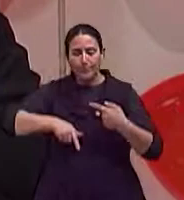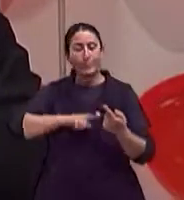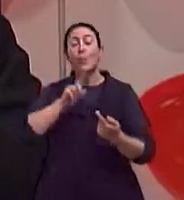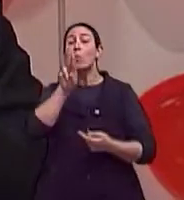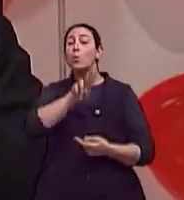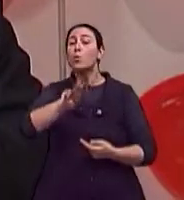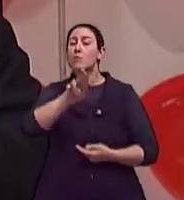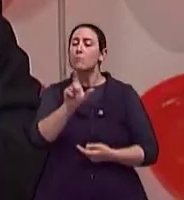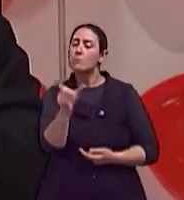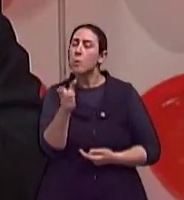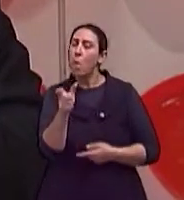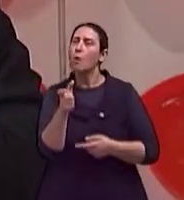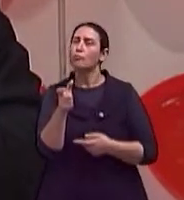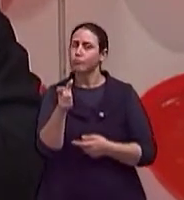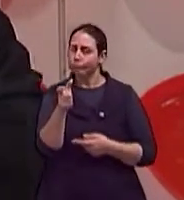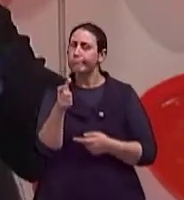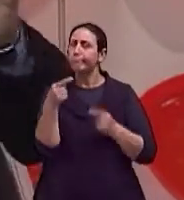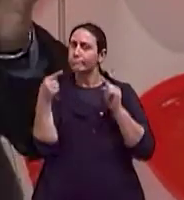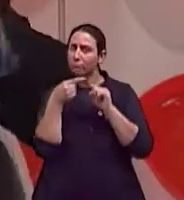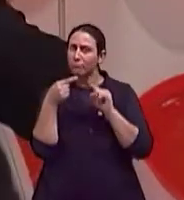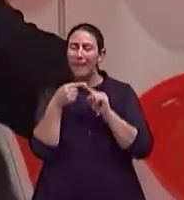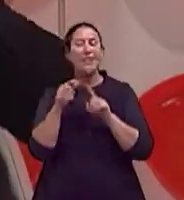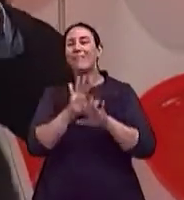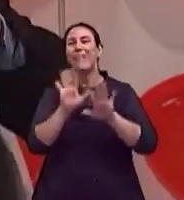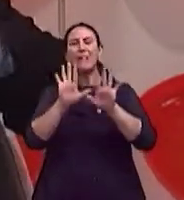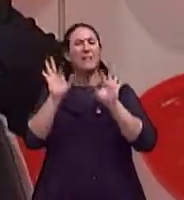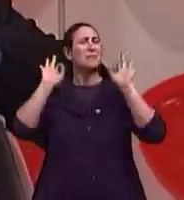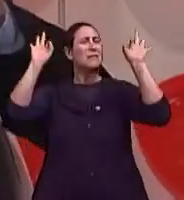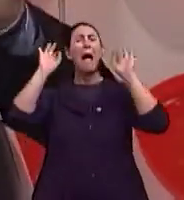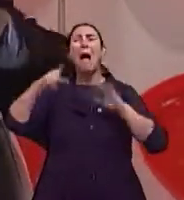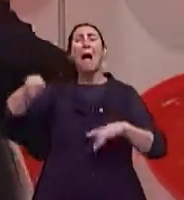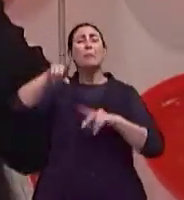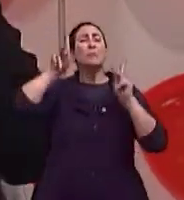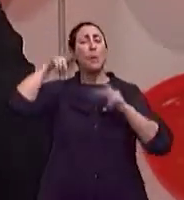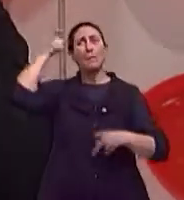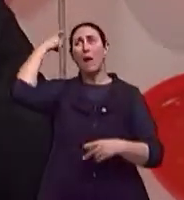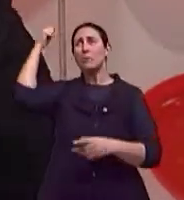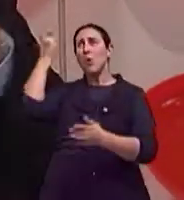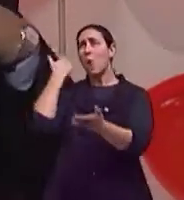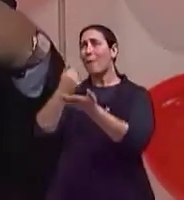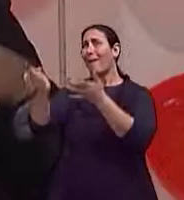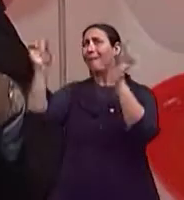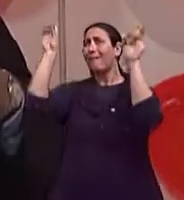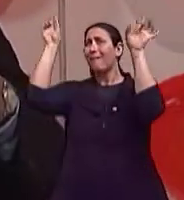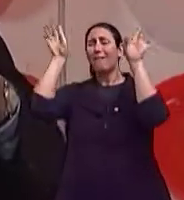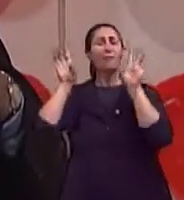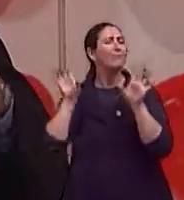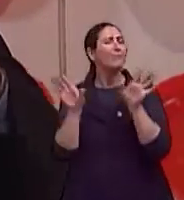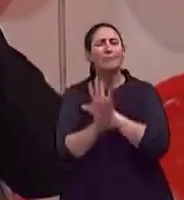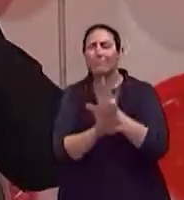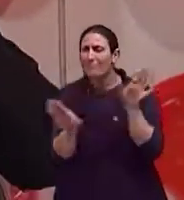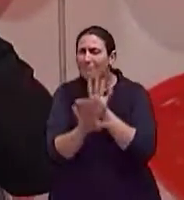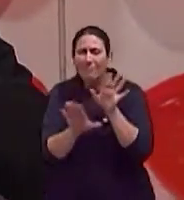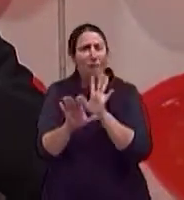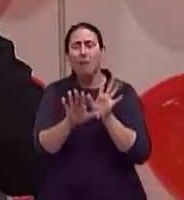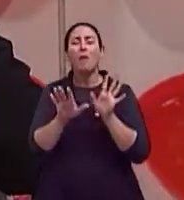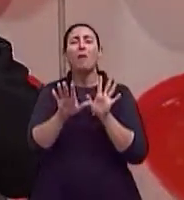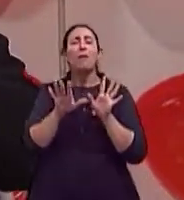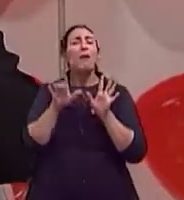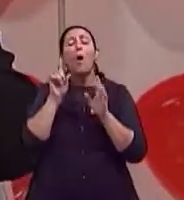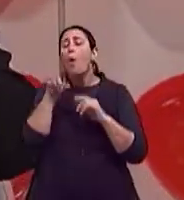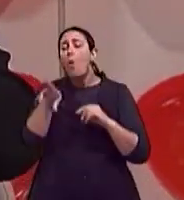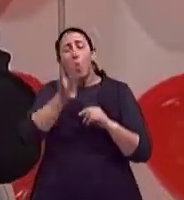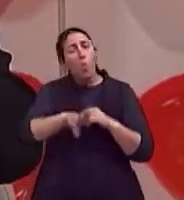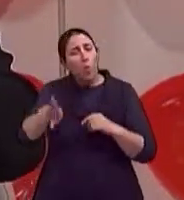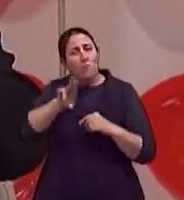sabonete adequado, nada de especial, nada caro, nada... Isso aí é uma coisa que a gente procura passar para o paciente. Só usa